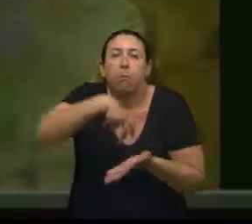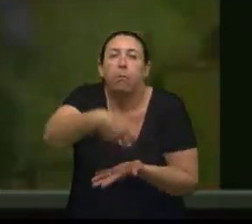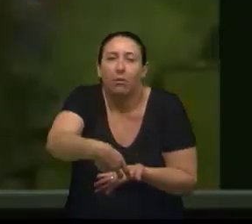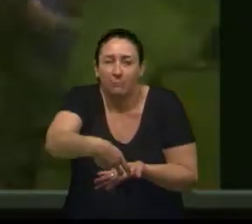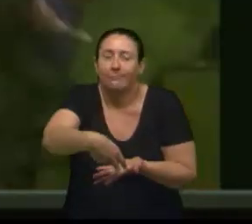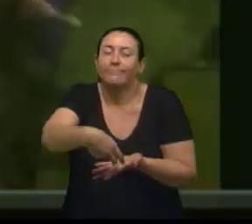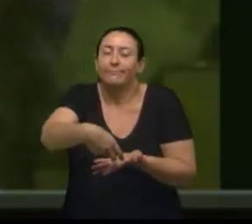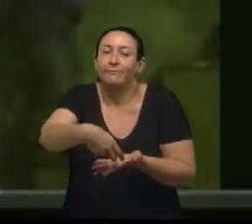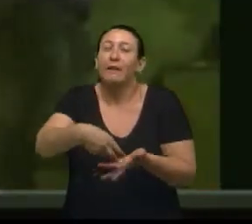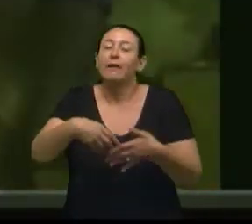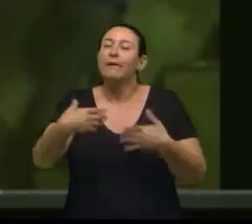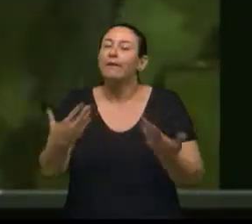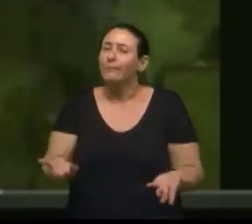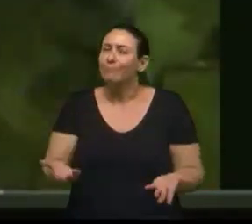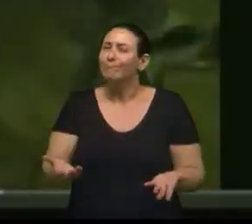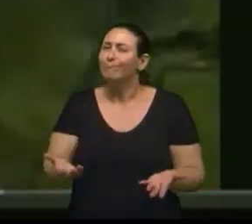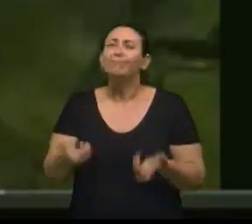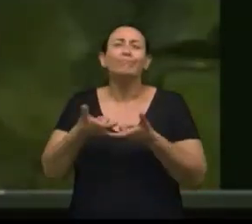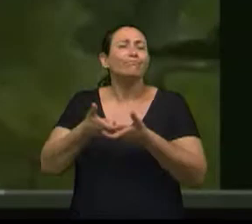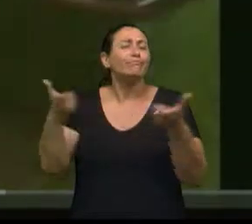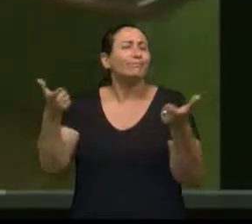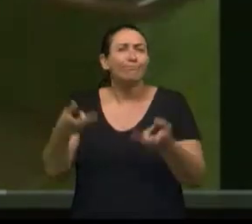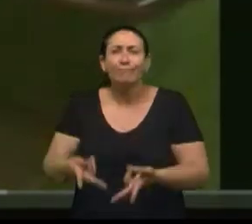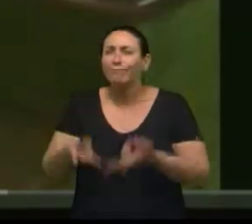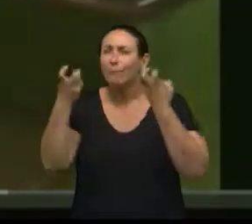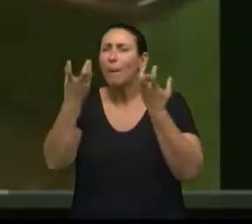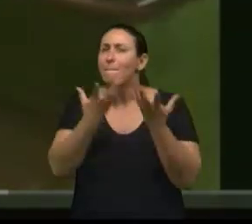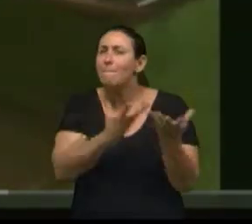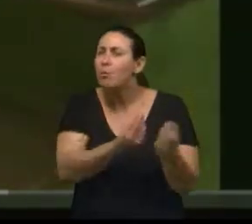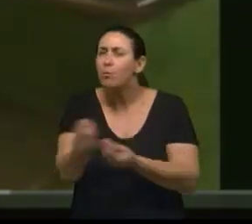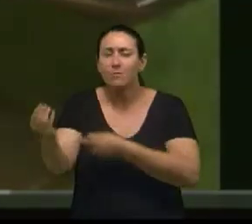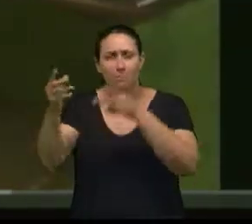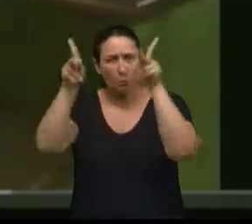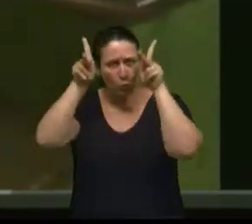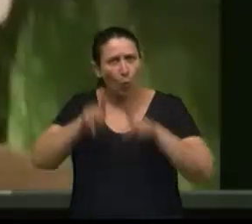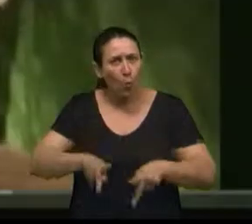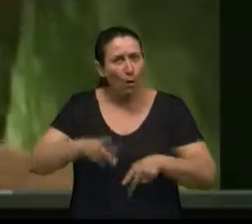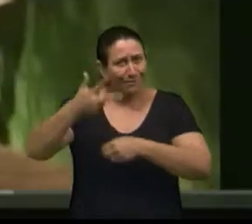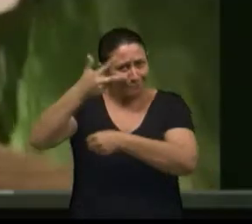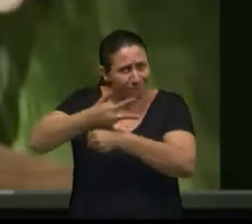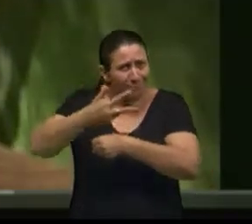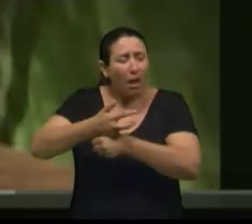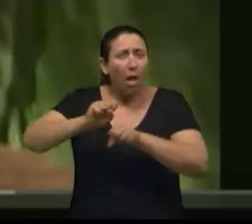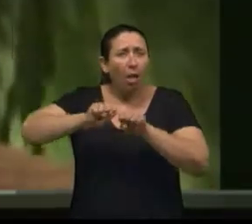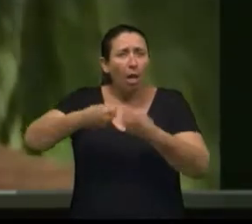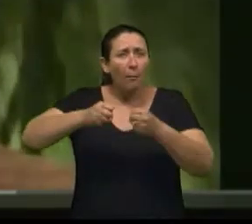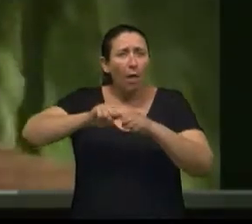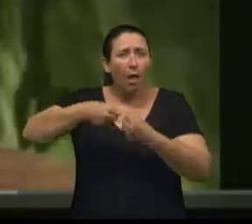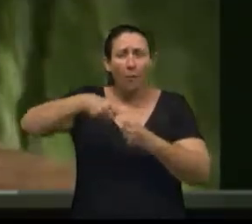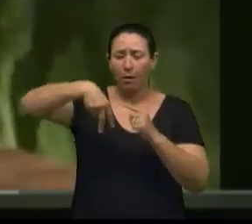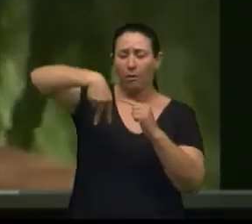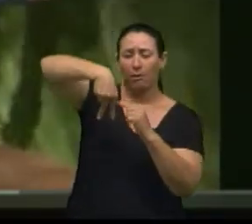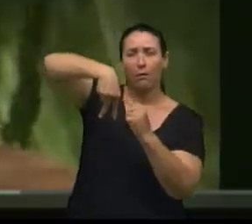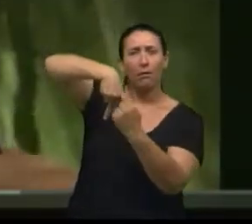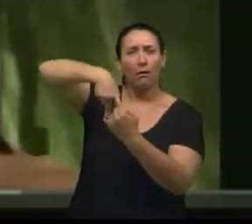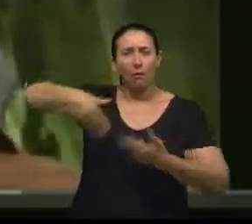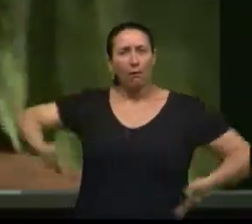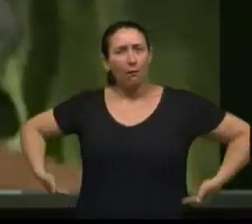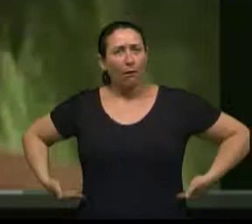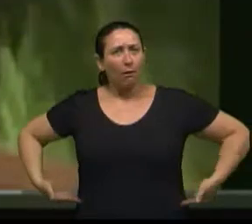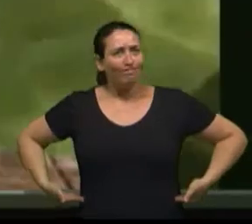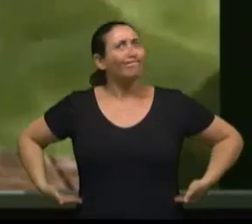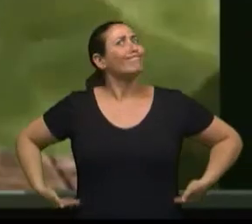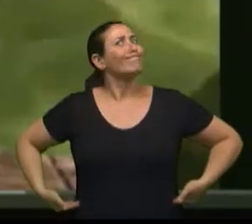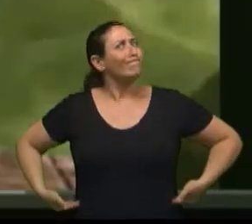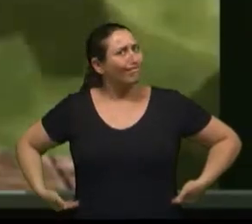Um dado alarmante de fraturas no quadril é que, em média, 20% das pessoas chega a óbito e 40%